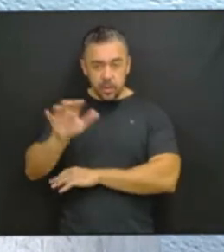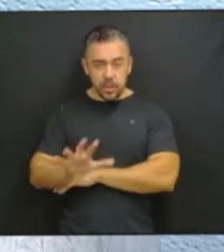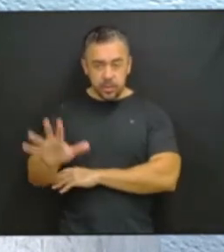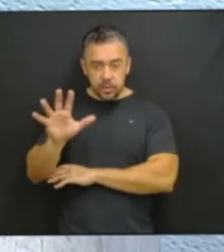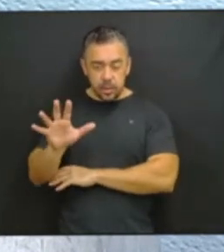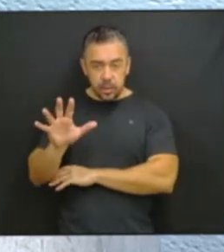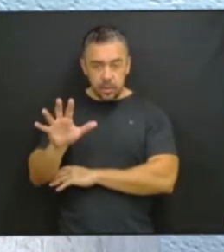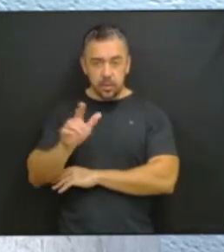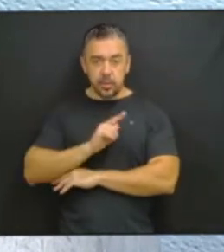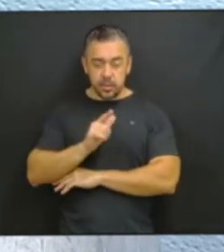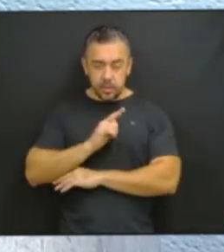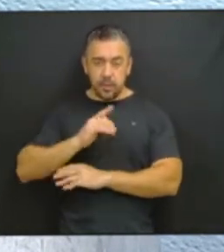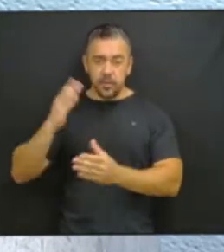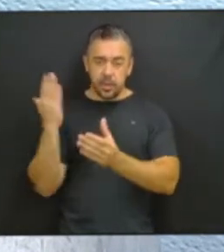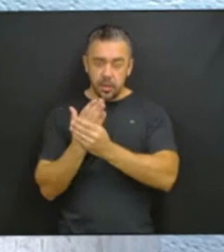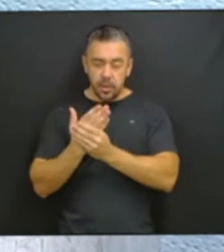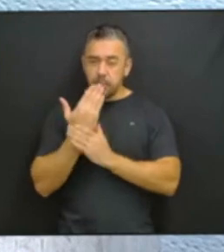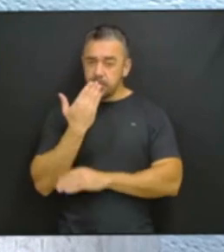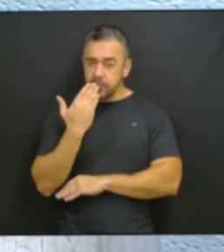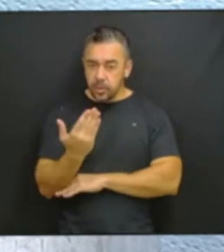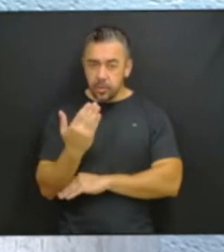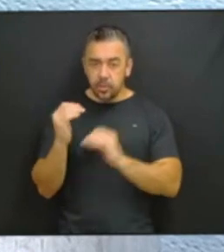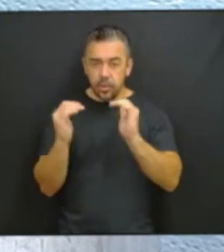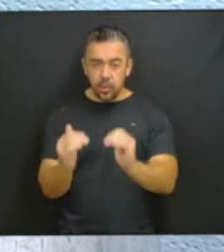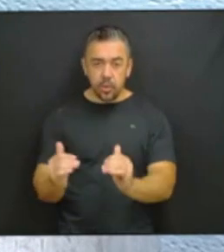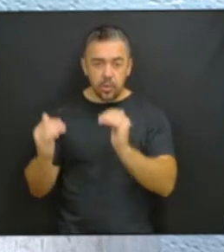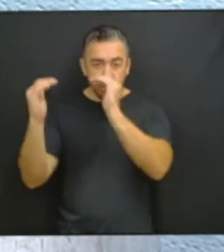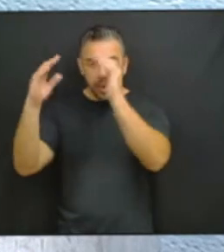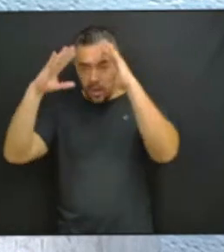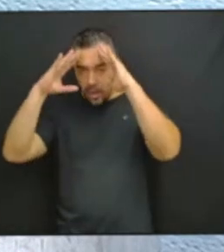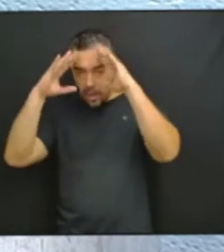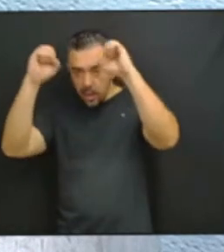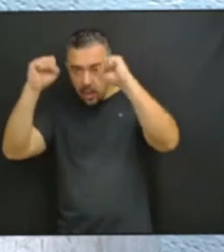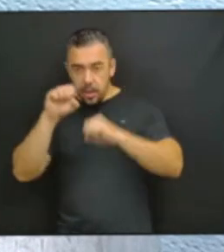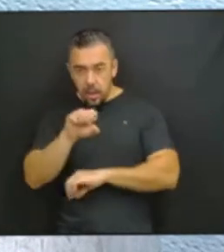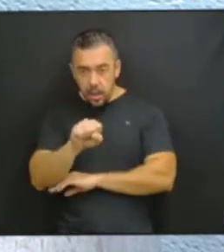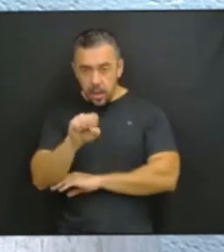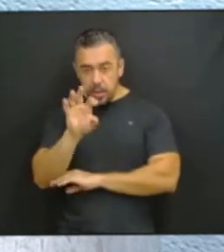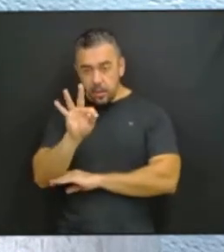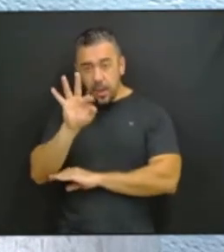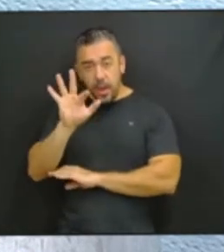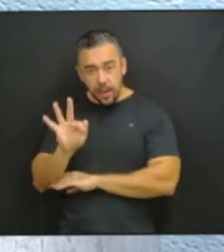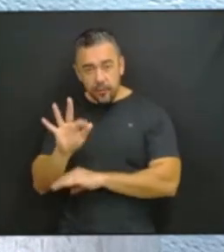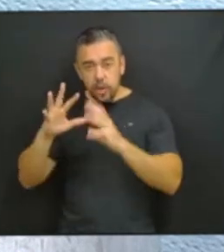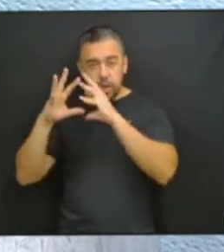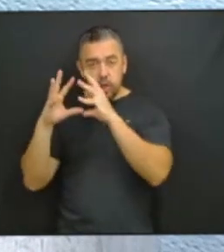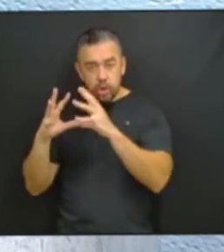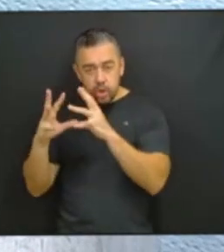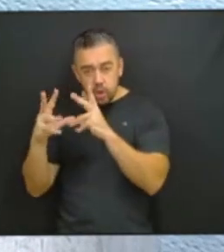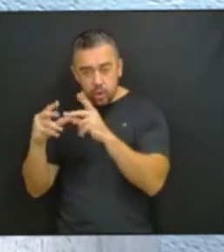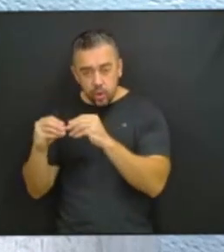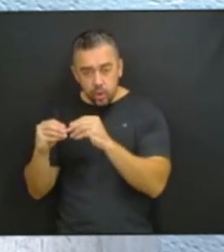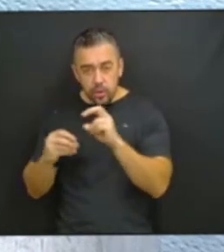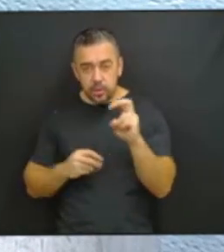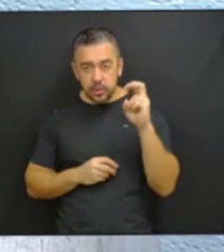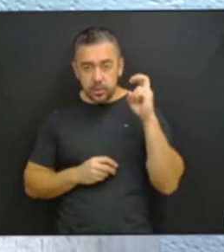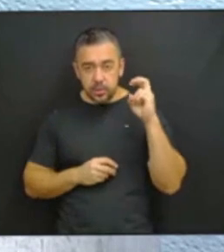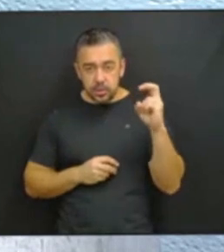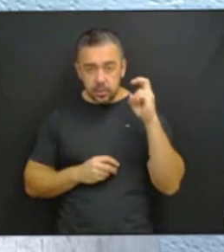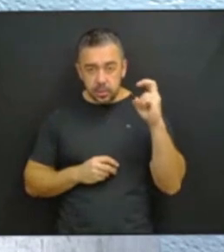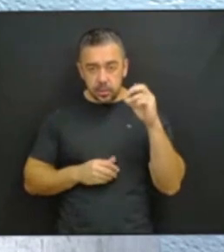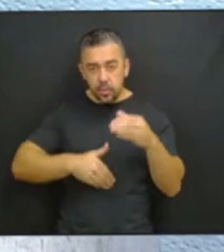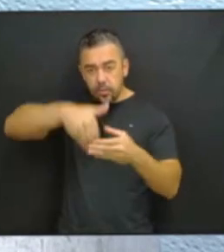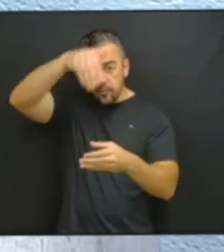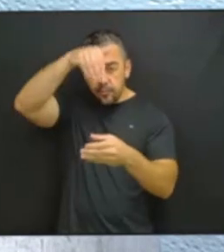houve recurso ao Superior Tribunal de Justiça, que por unanimidade, por cinco votos